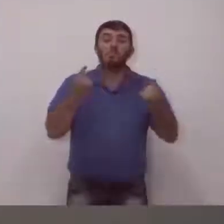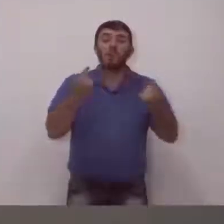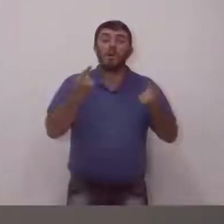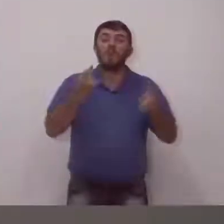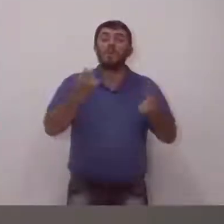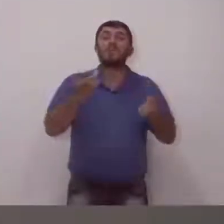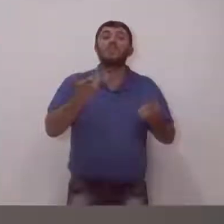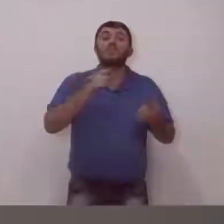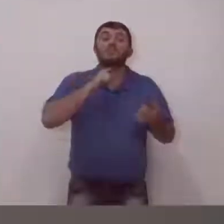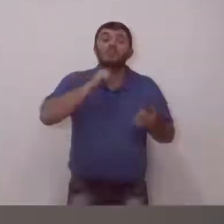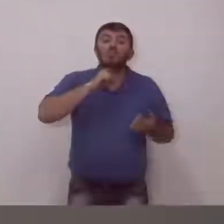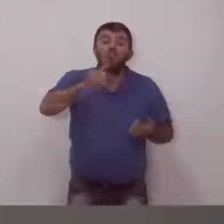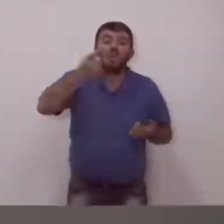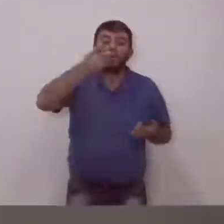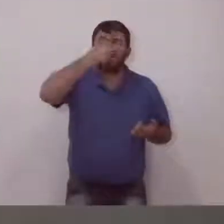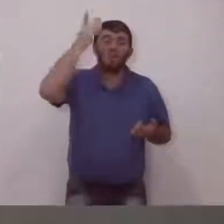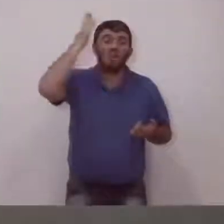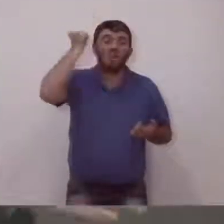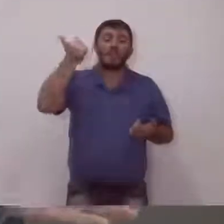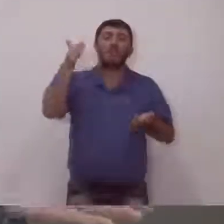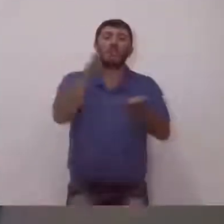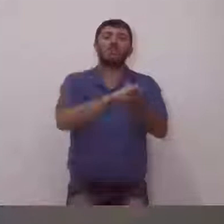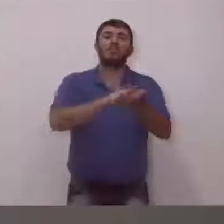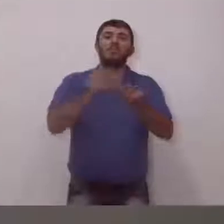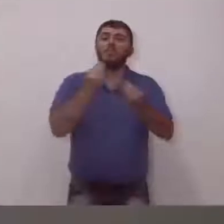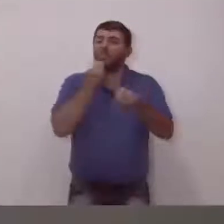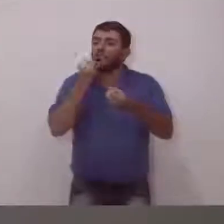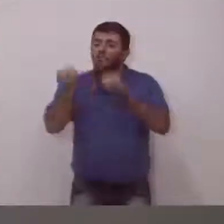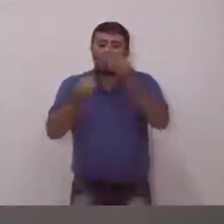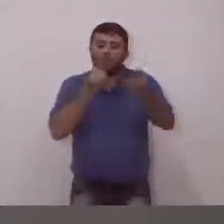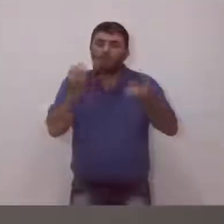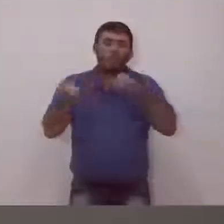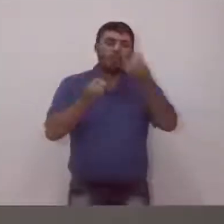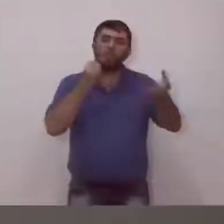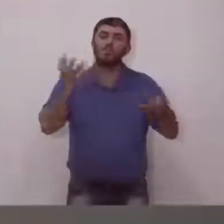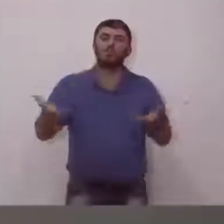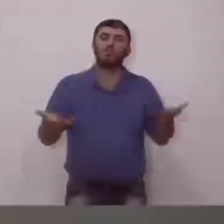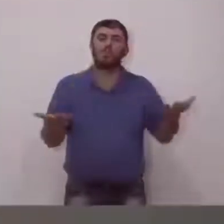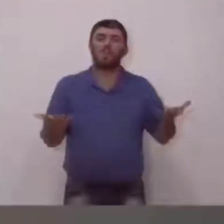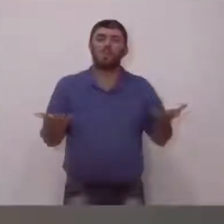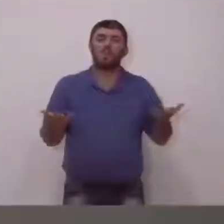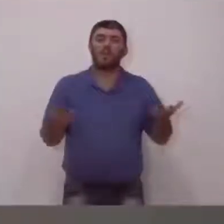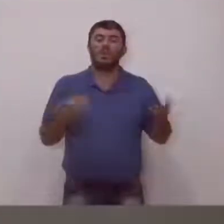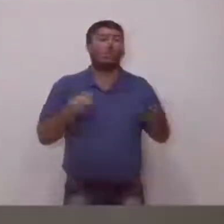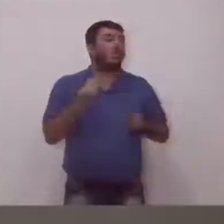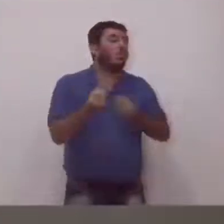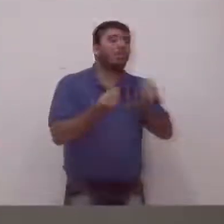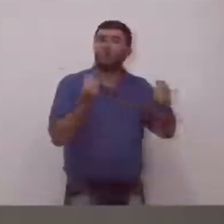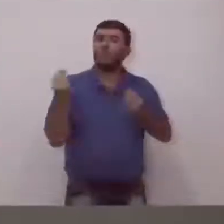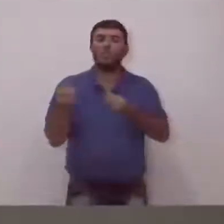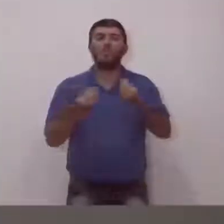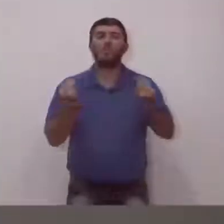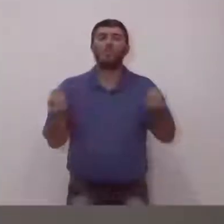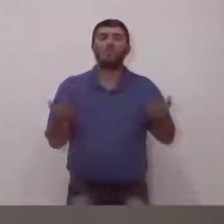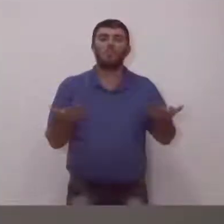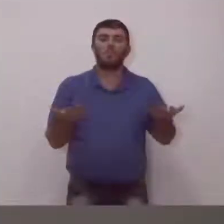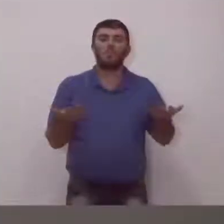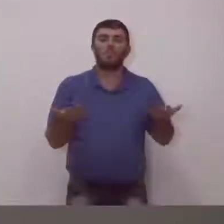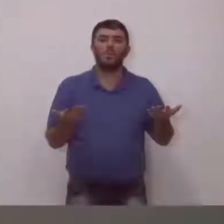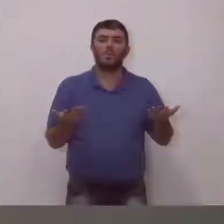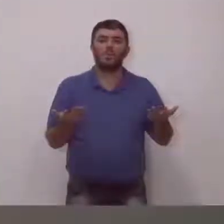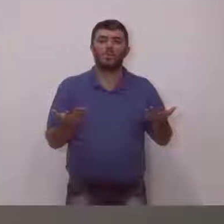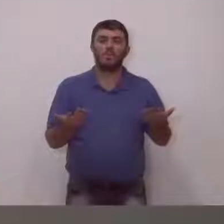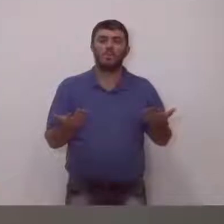suporte para essas pessoas, para ao menos saber onde procurar, ao menos saber o que fazer. Então fica